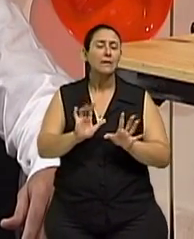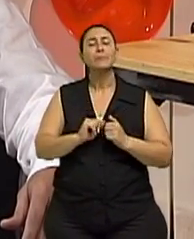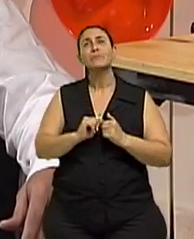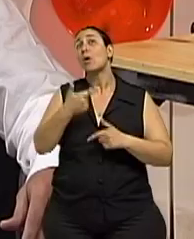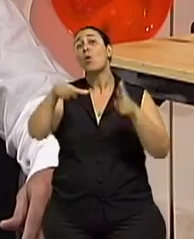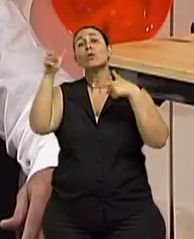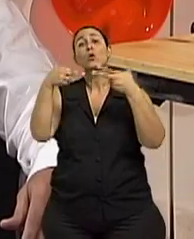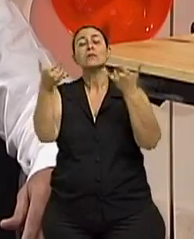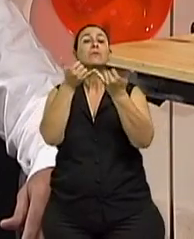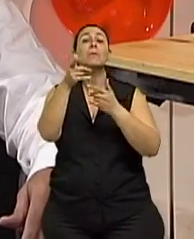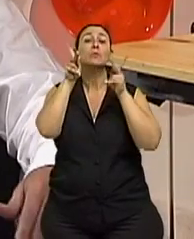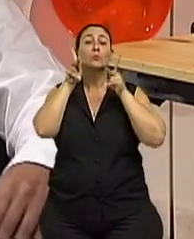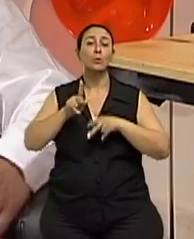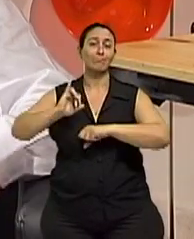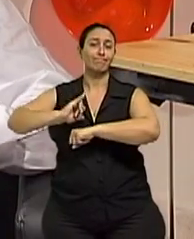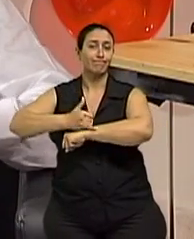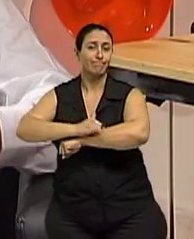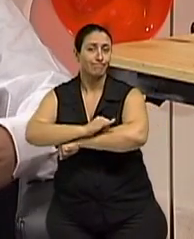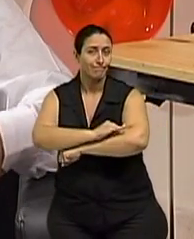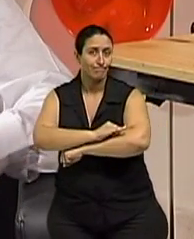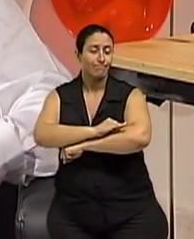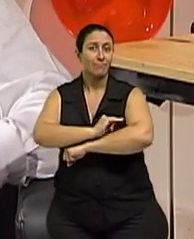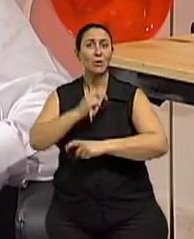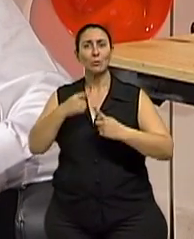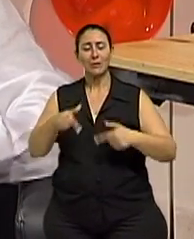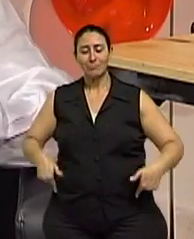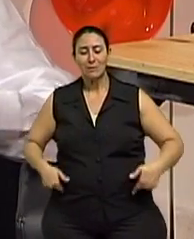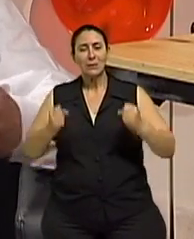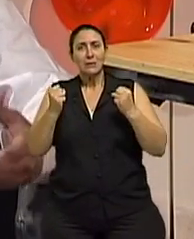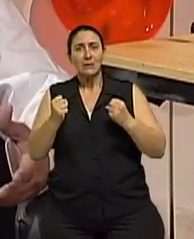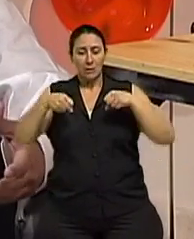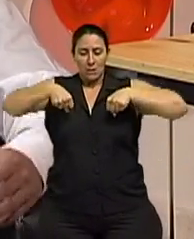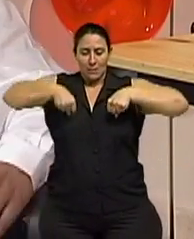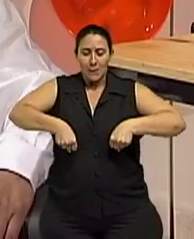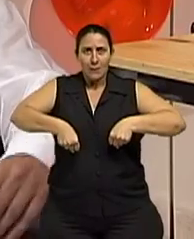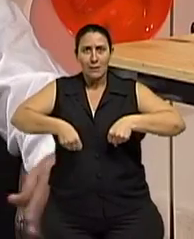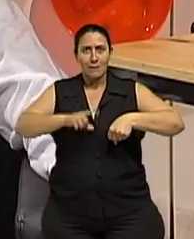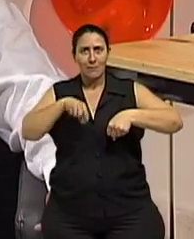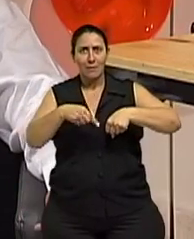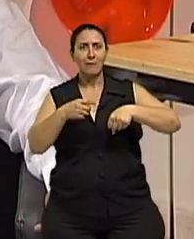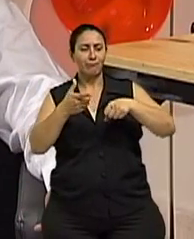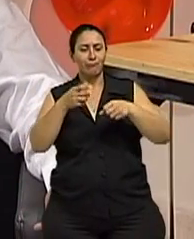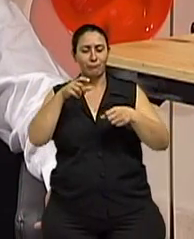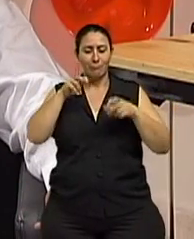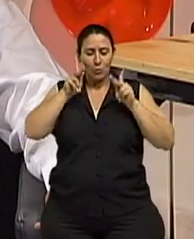Por exemplo, a obesidade, né. A sobrecarga, a sobrearticulação do quadril vai levar também ao desgaste dessa